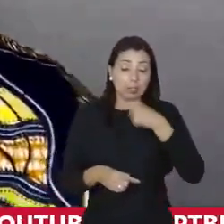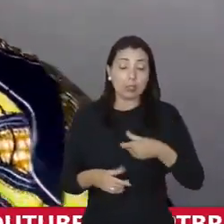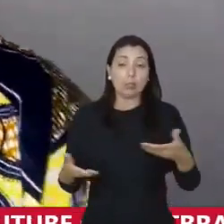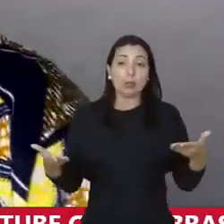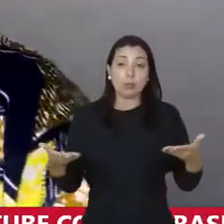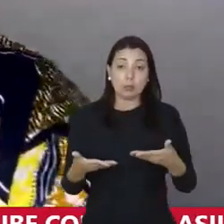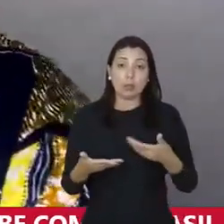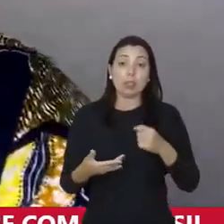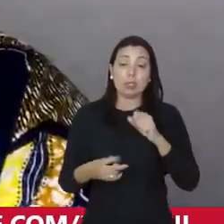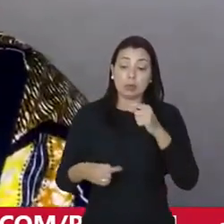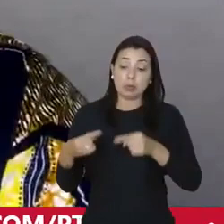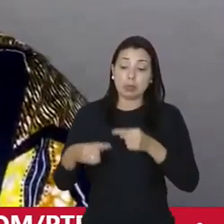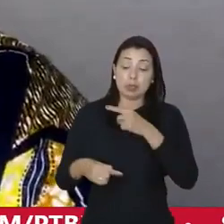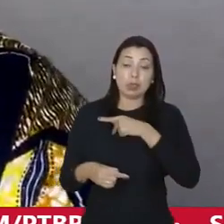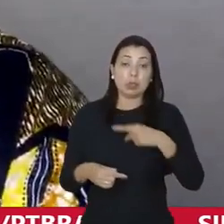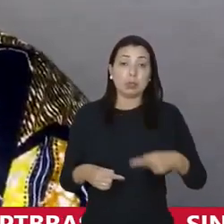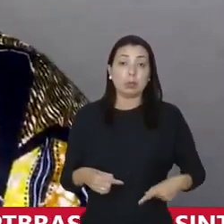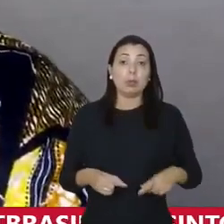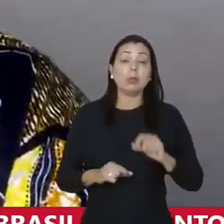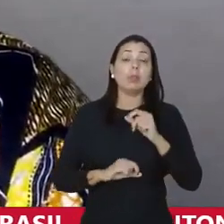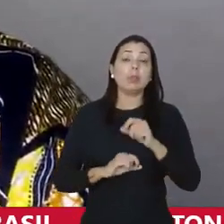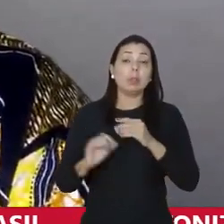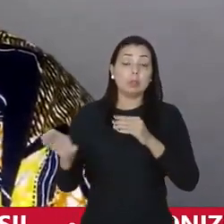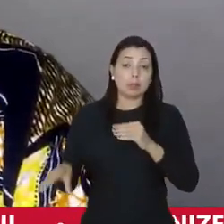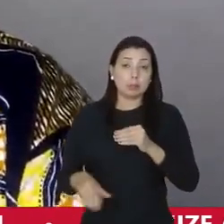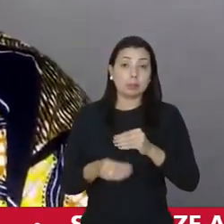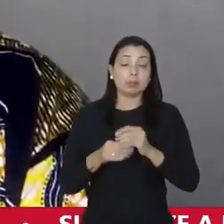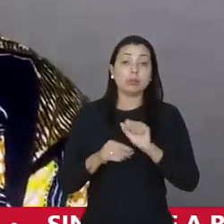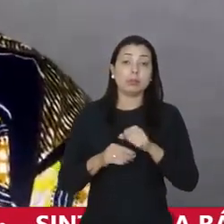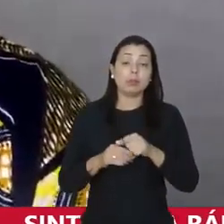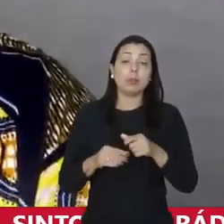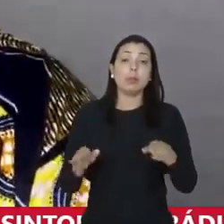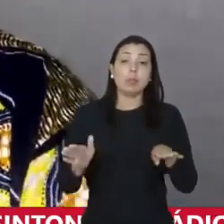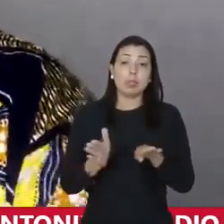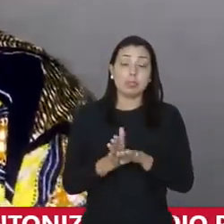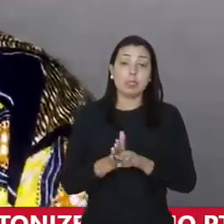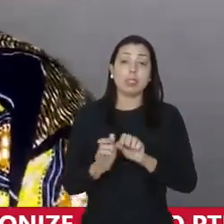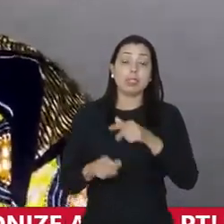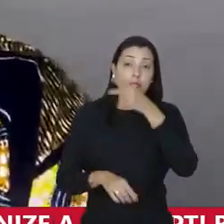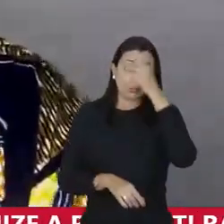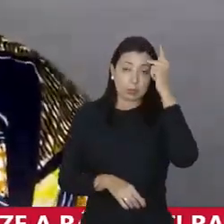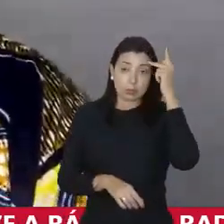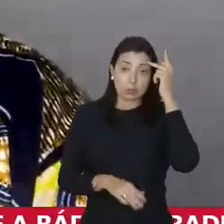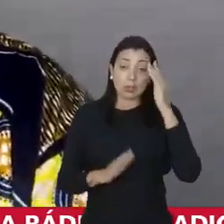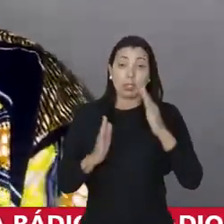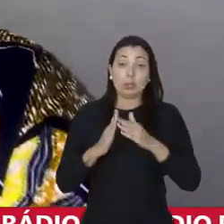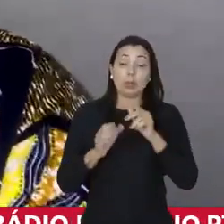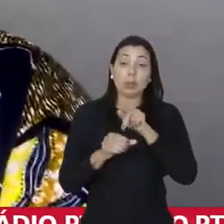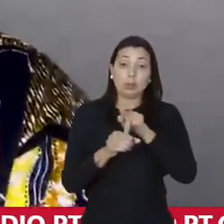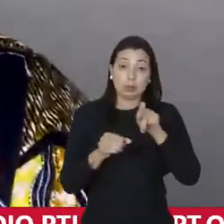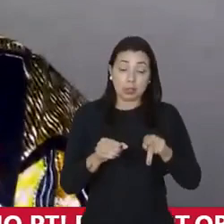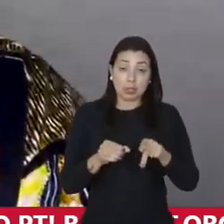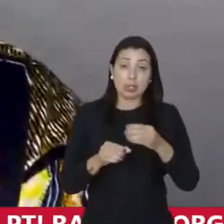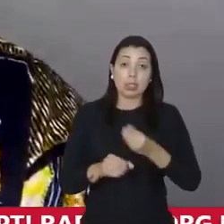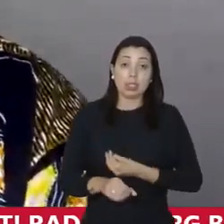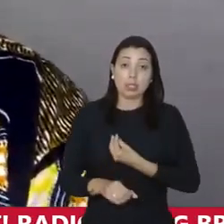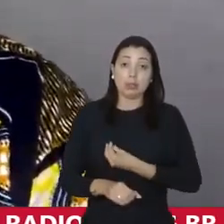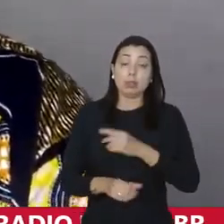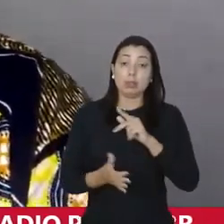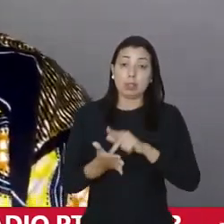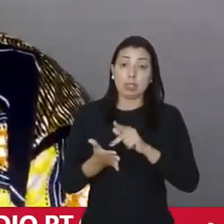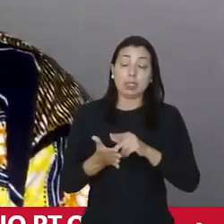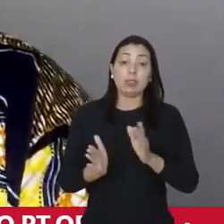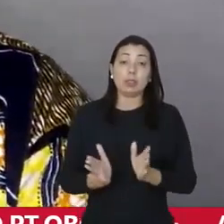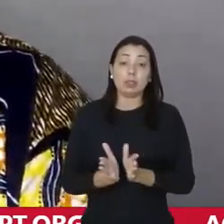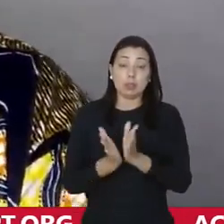hoje. E essas políticas públicas elas foram implementadas para poder chegar a uma pessoa que mora na periferia que vive uma realidade